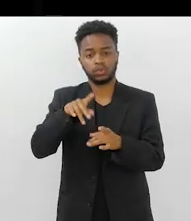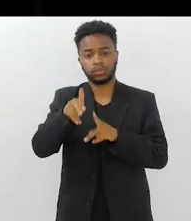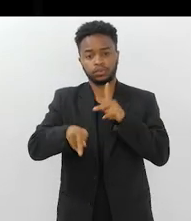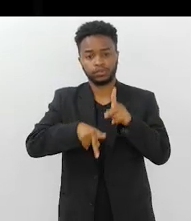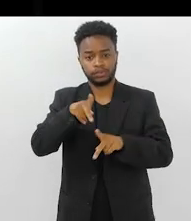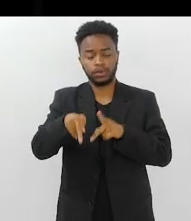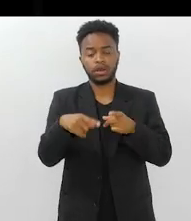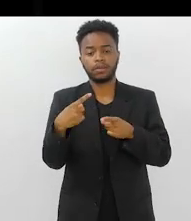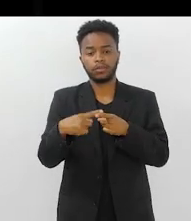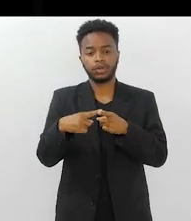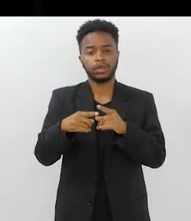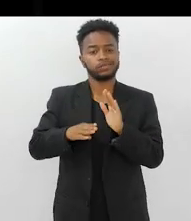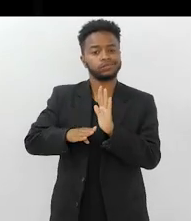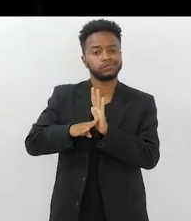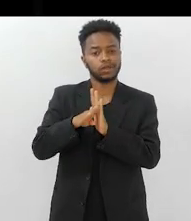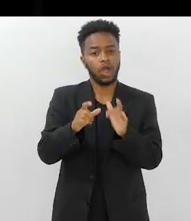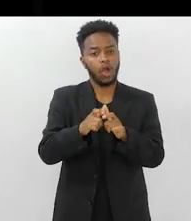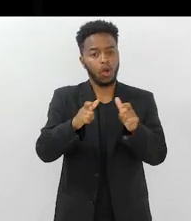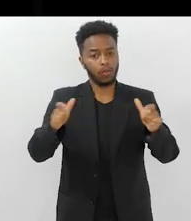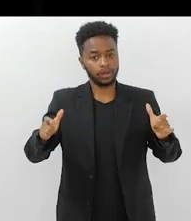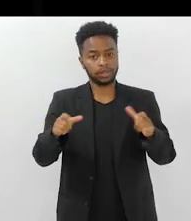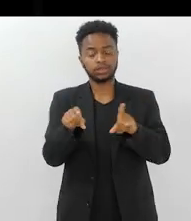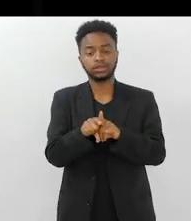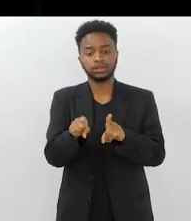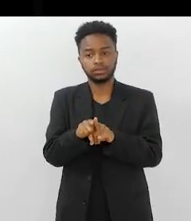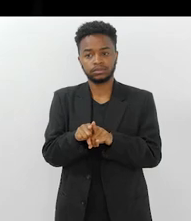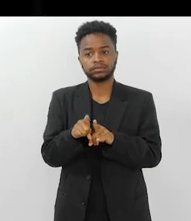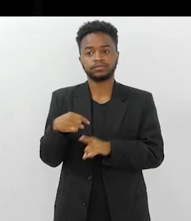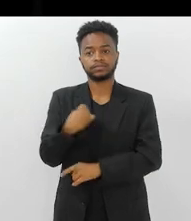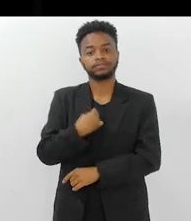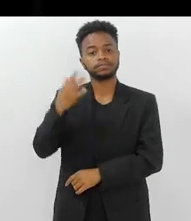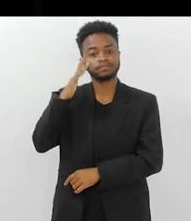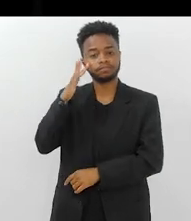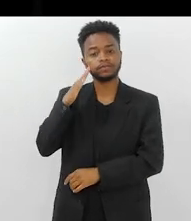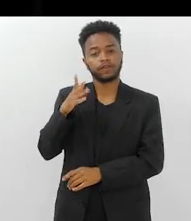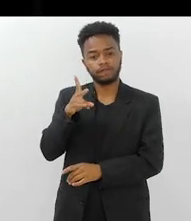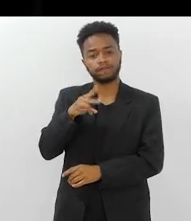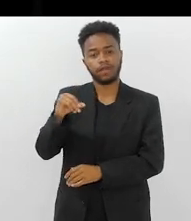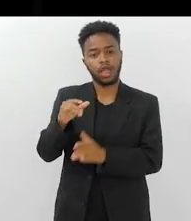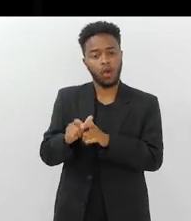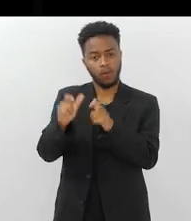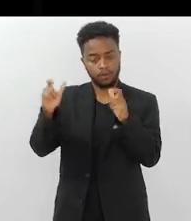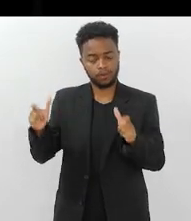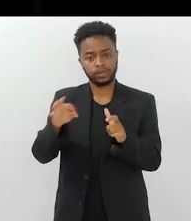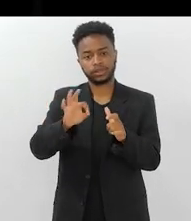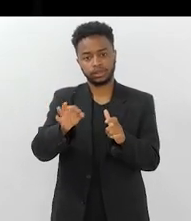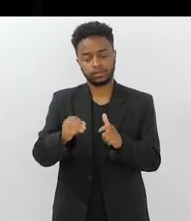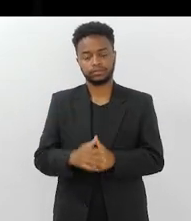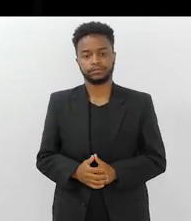está cada vez mais crescendo e a projeção vai crescer mais ainda,